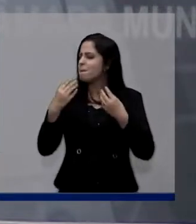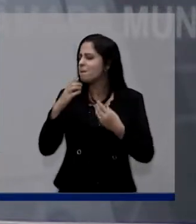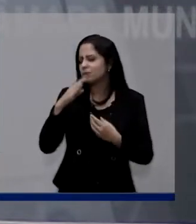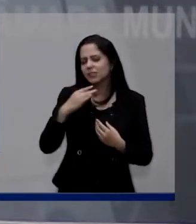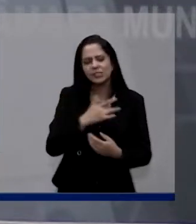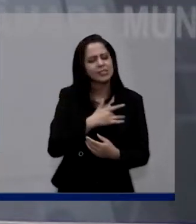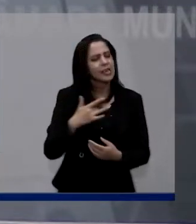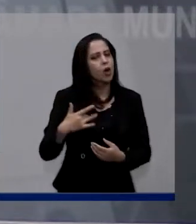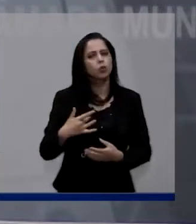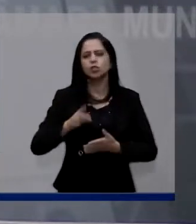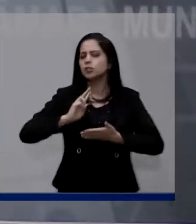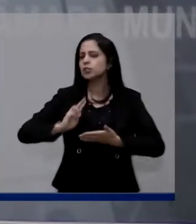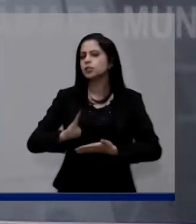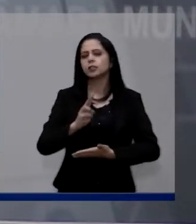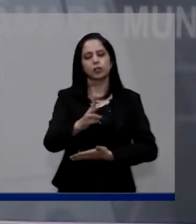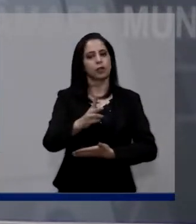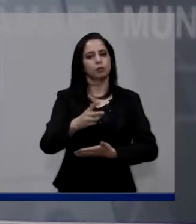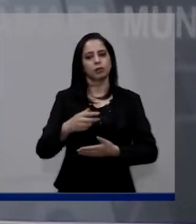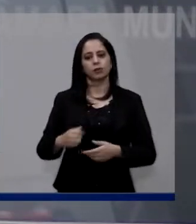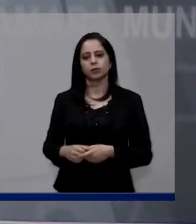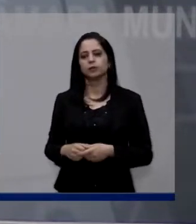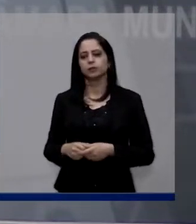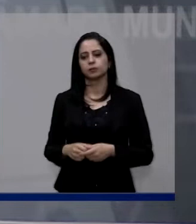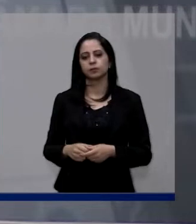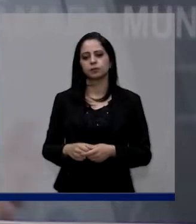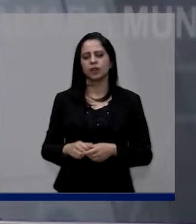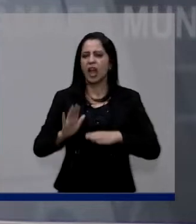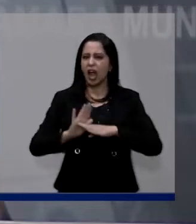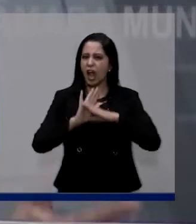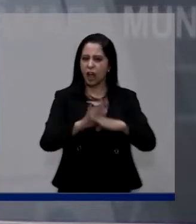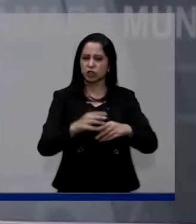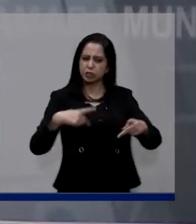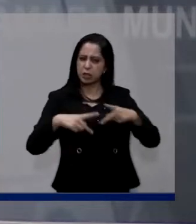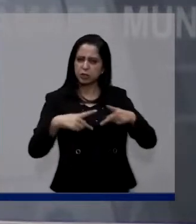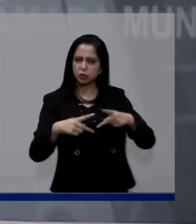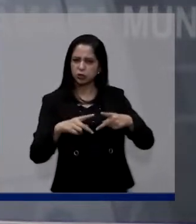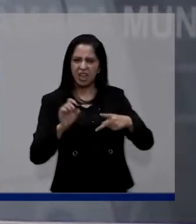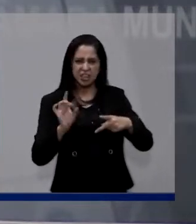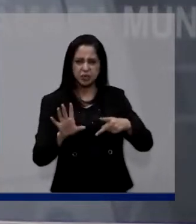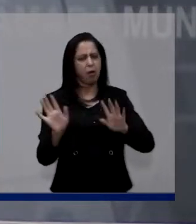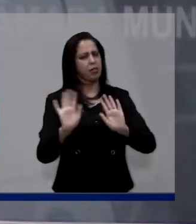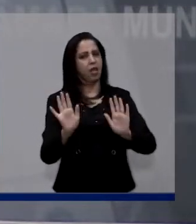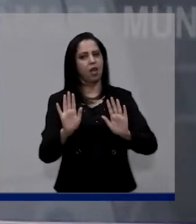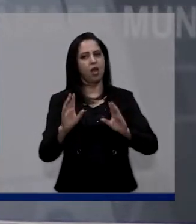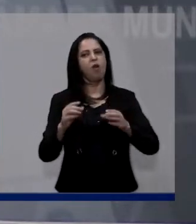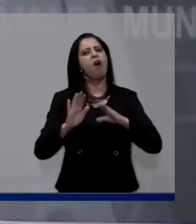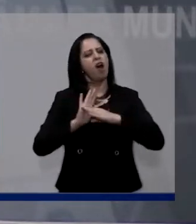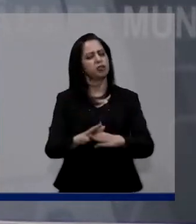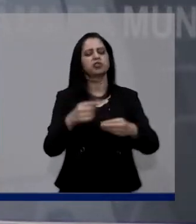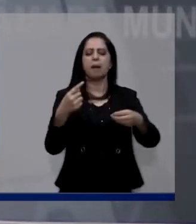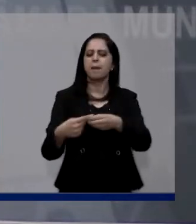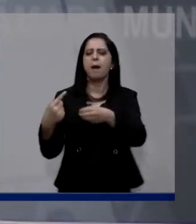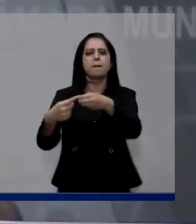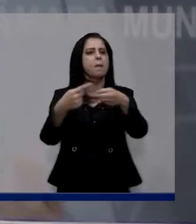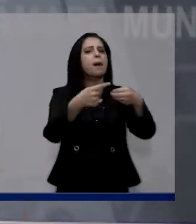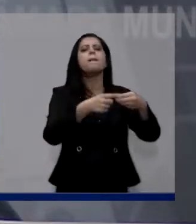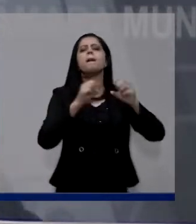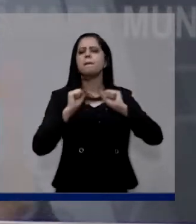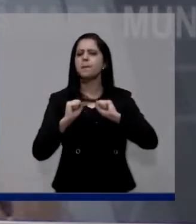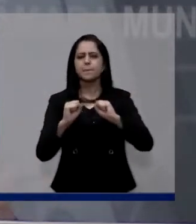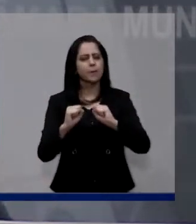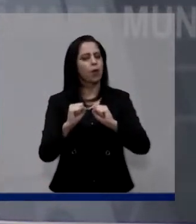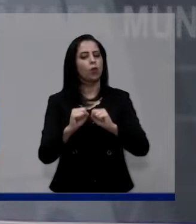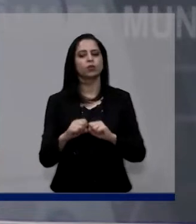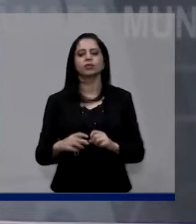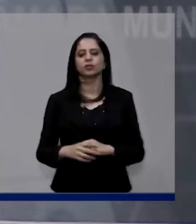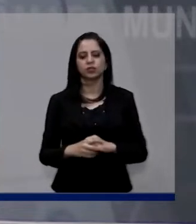para poder estar trabalhando, ajudando não só São José, como você ajuda várias cidades aí fazendo trabalho social, gerando renda, gerando